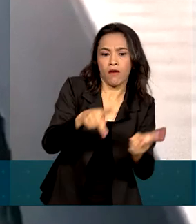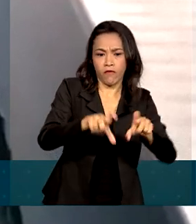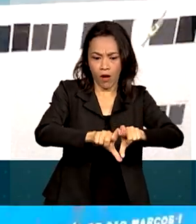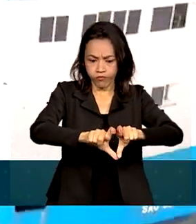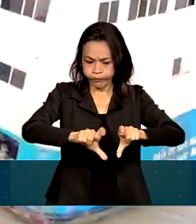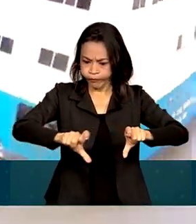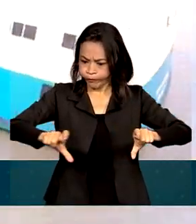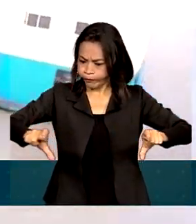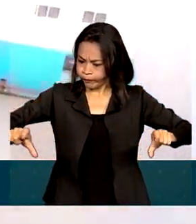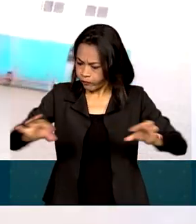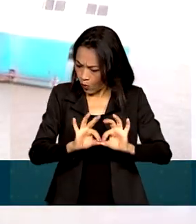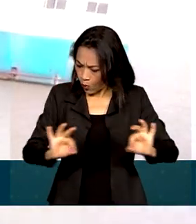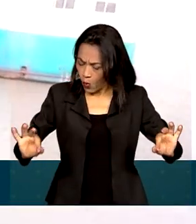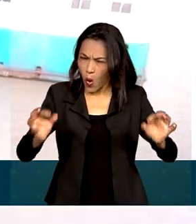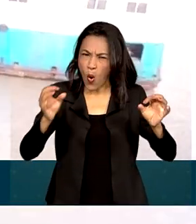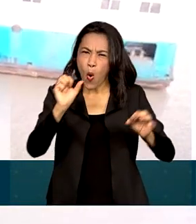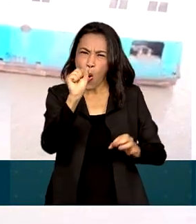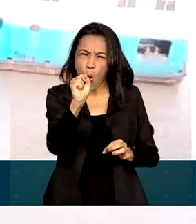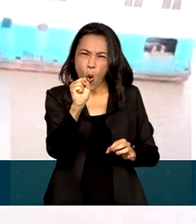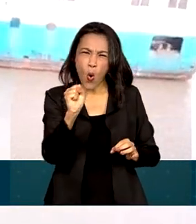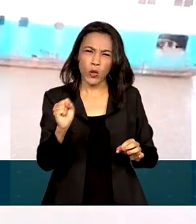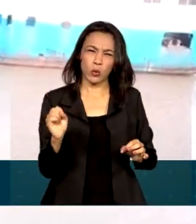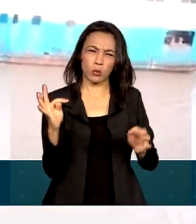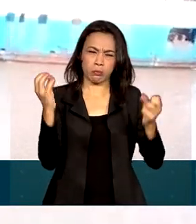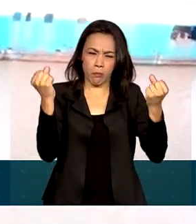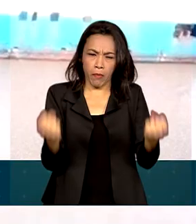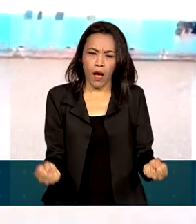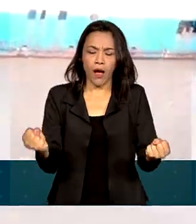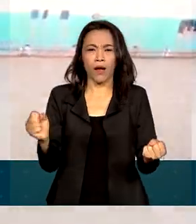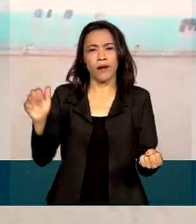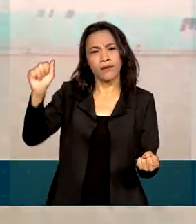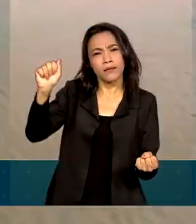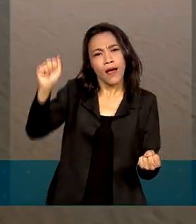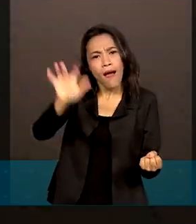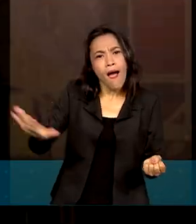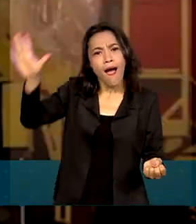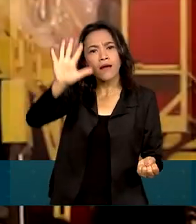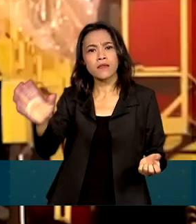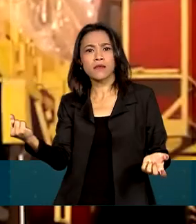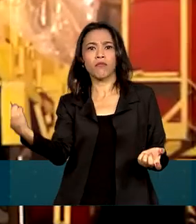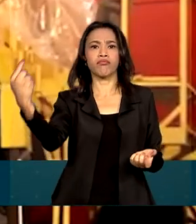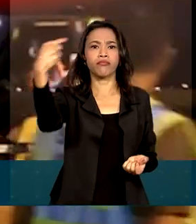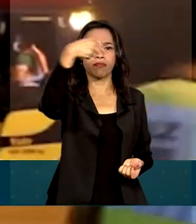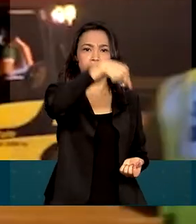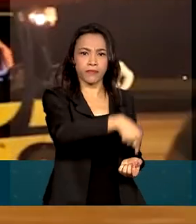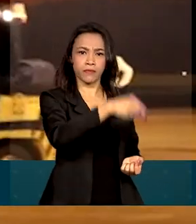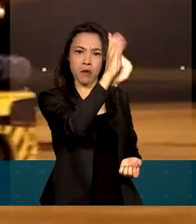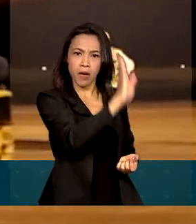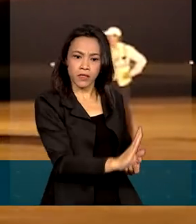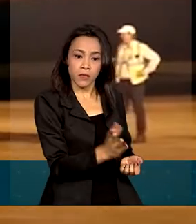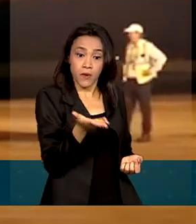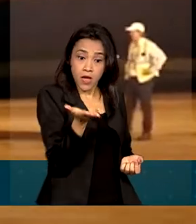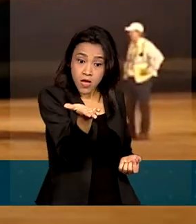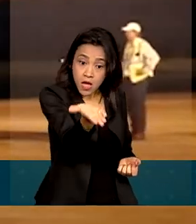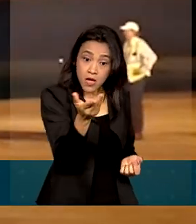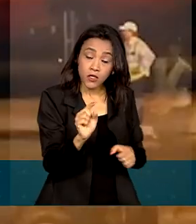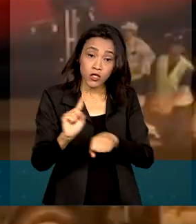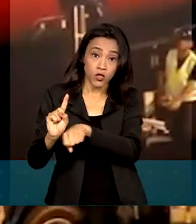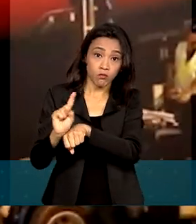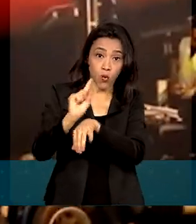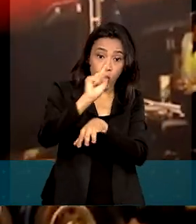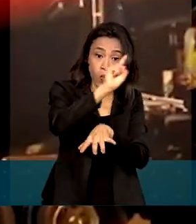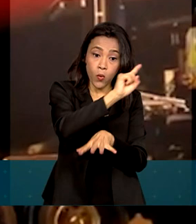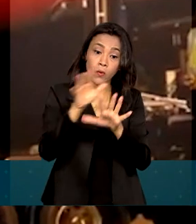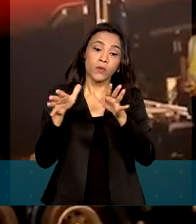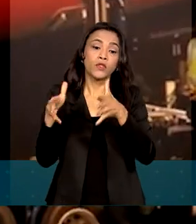objeto com mais de 8 toneladas da Ásia até o local de lançamento. O foguete sul-coreano desembarcou